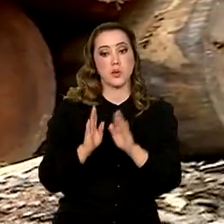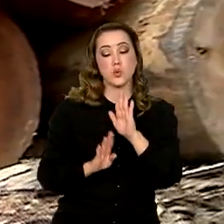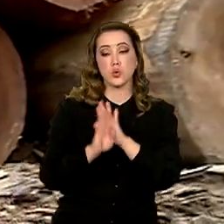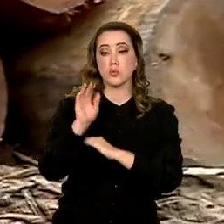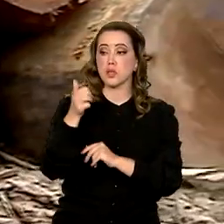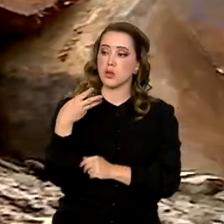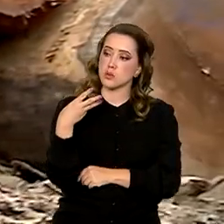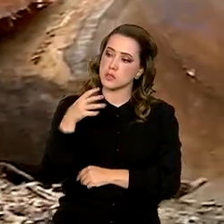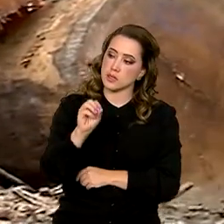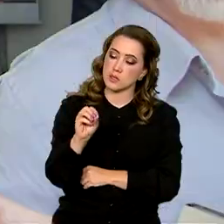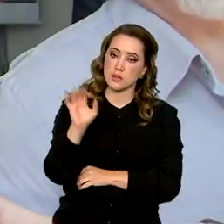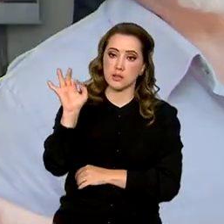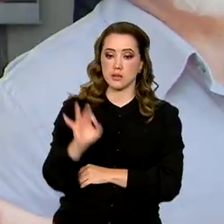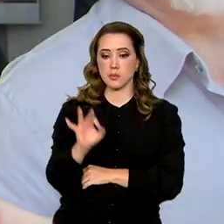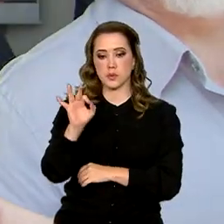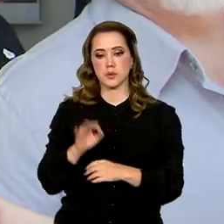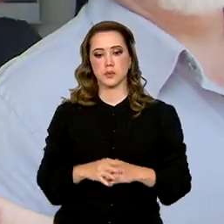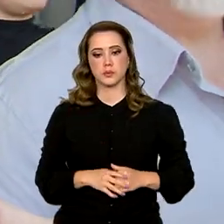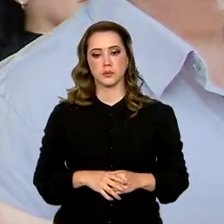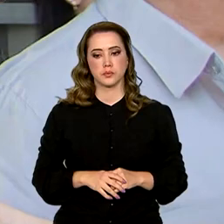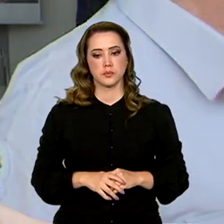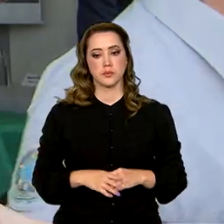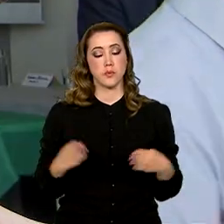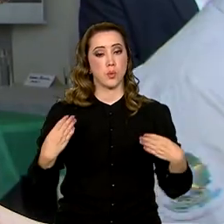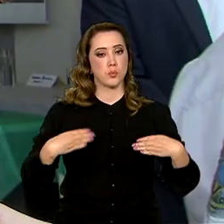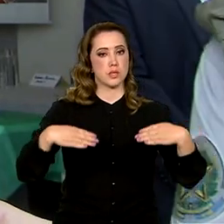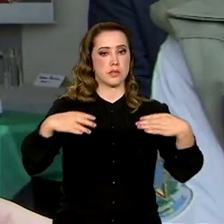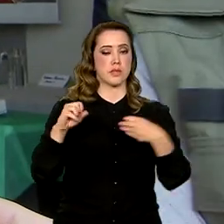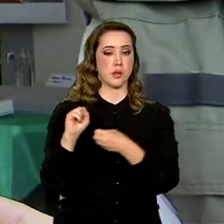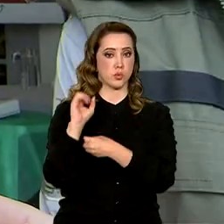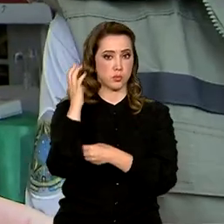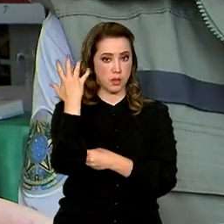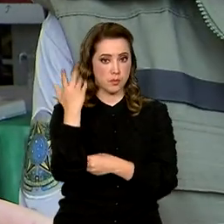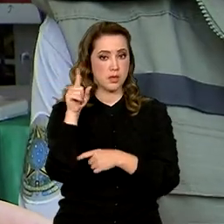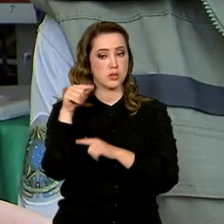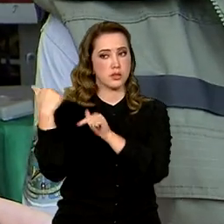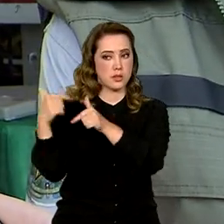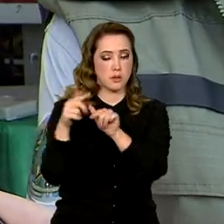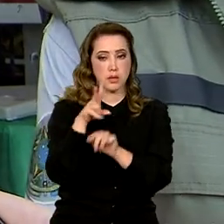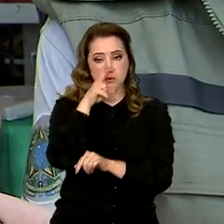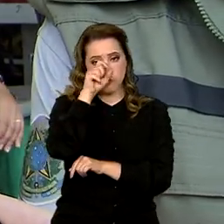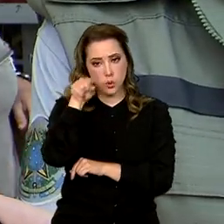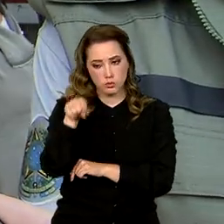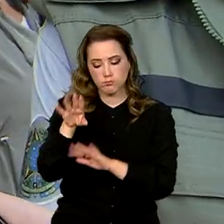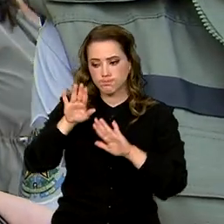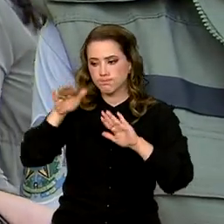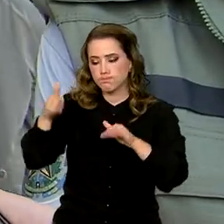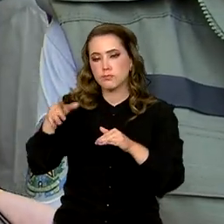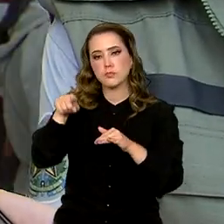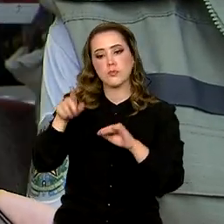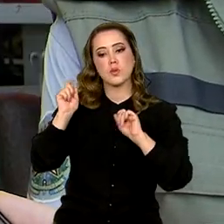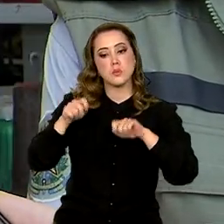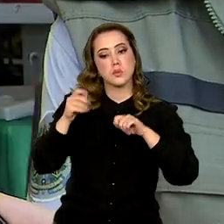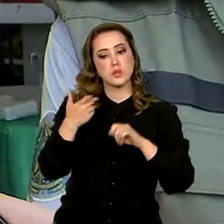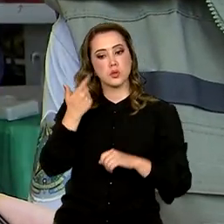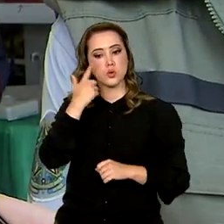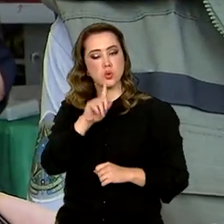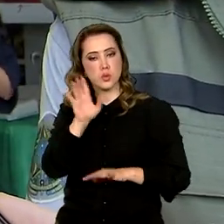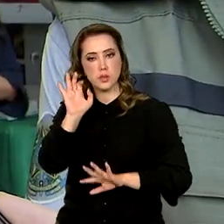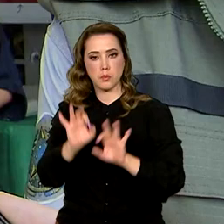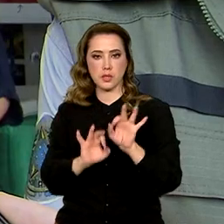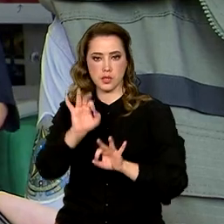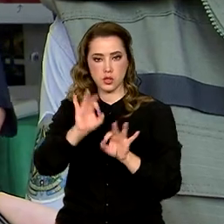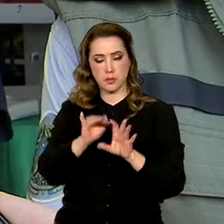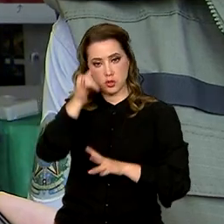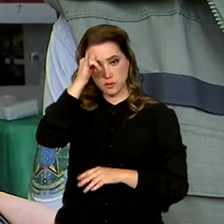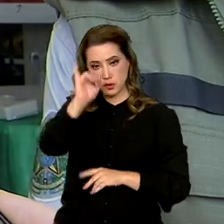% no bioma. O Ministério do Meio Ambiente está trabalhando muito fortemente para que a gente conclua o Plano